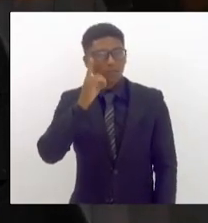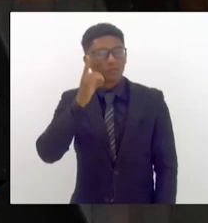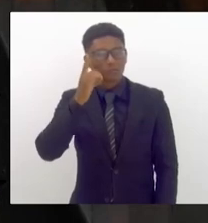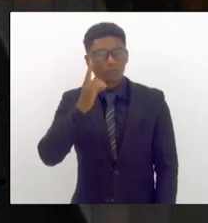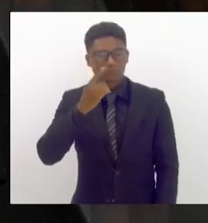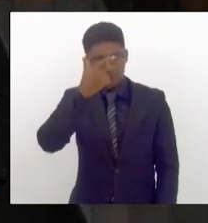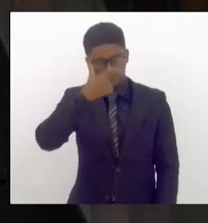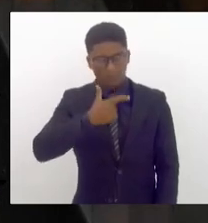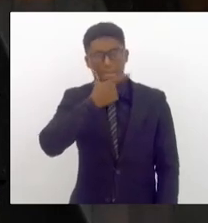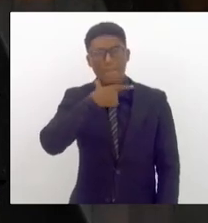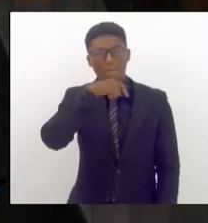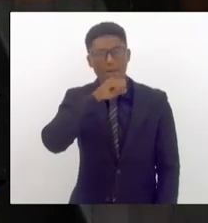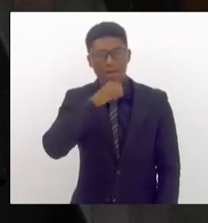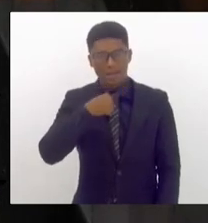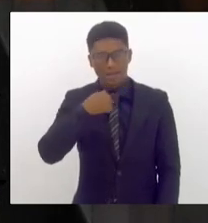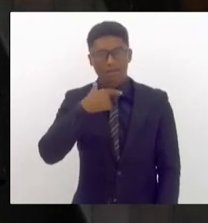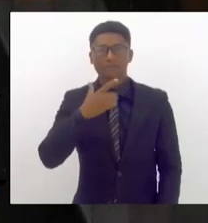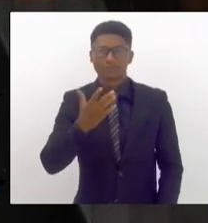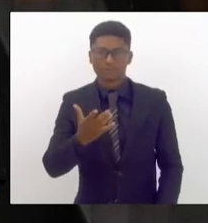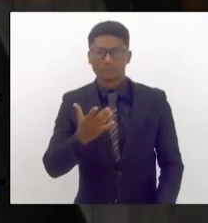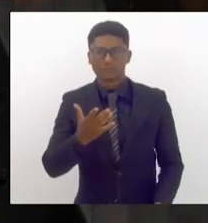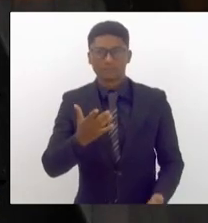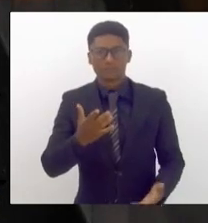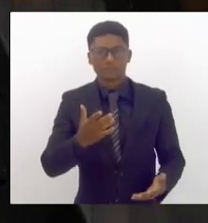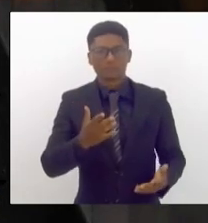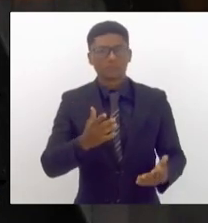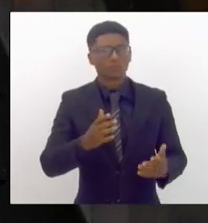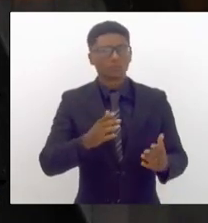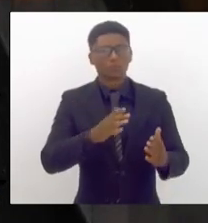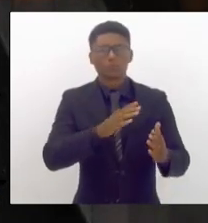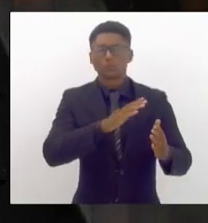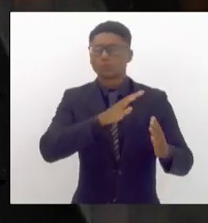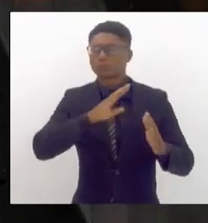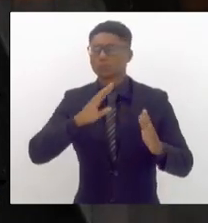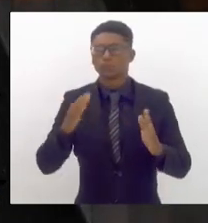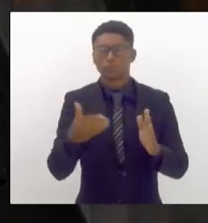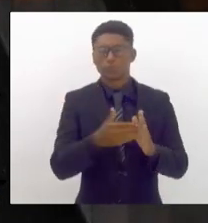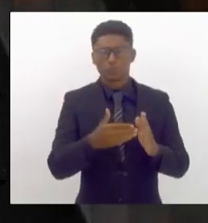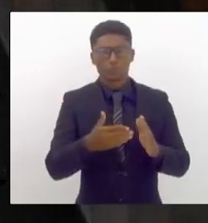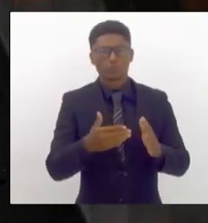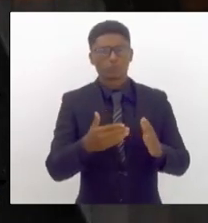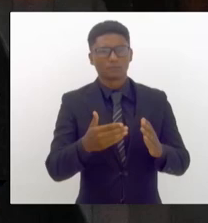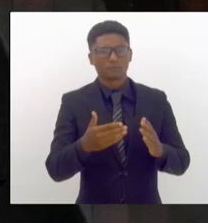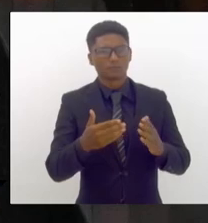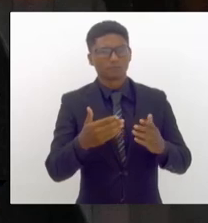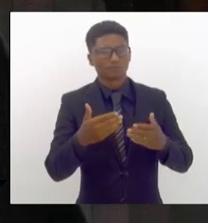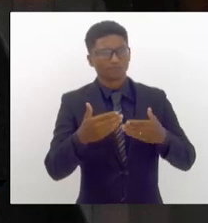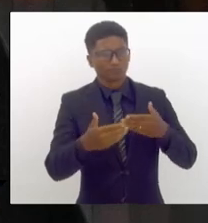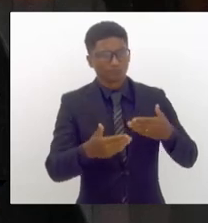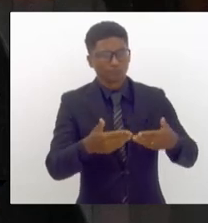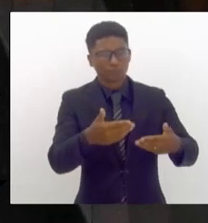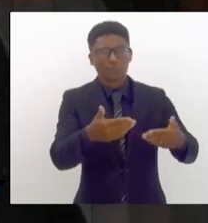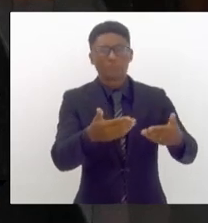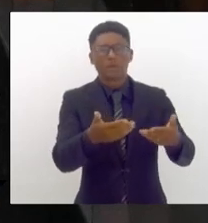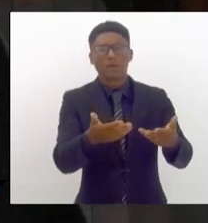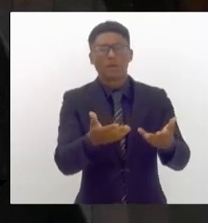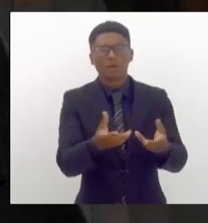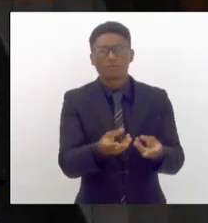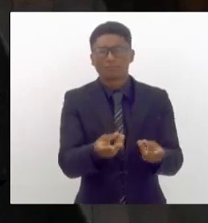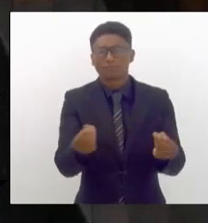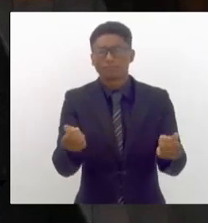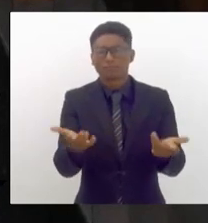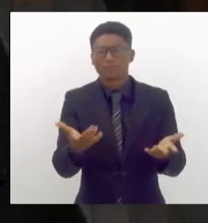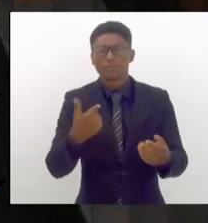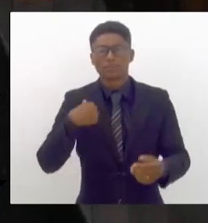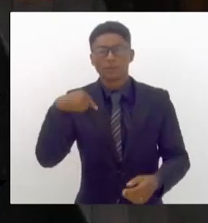não é? Esse título todos passam, com certeza, mas nessa minha primeira